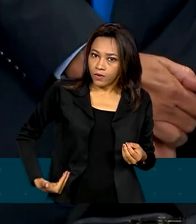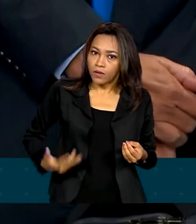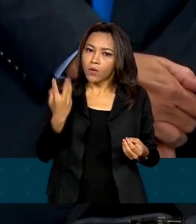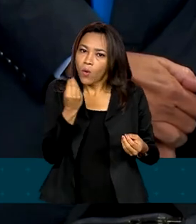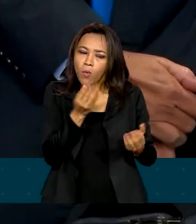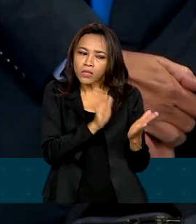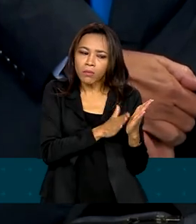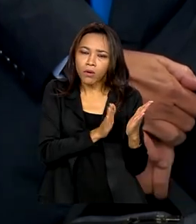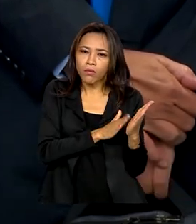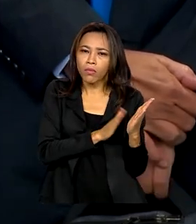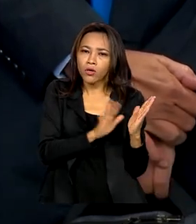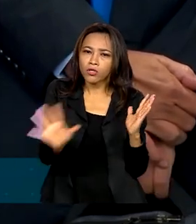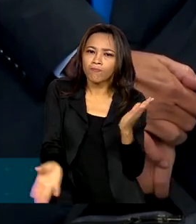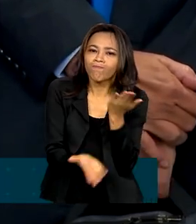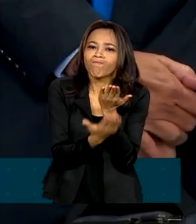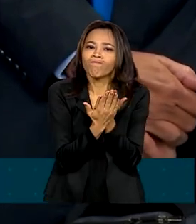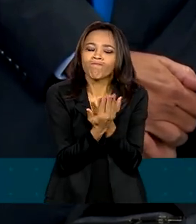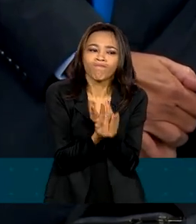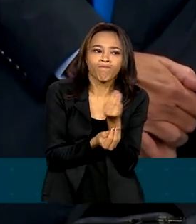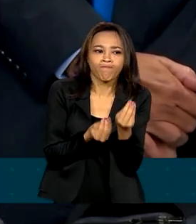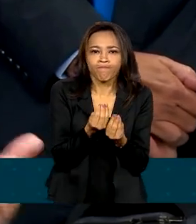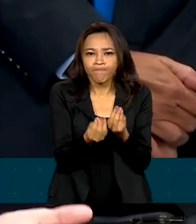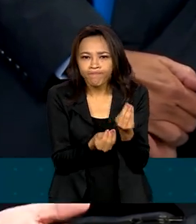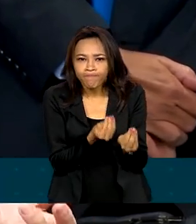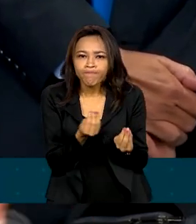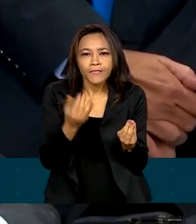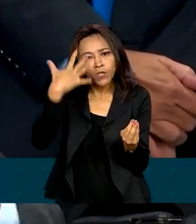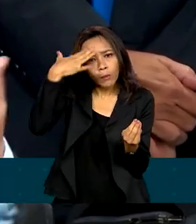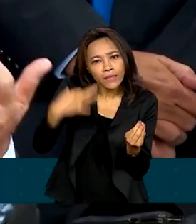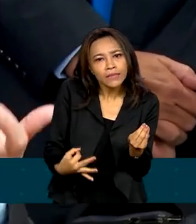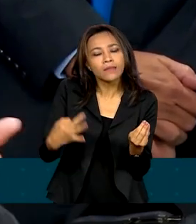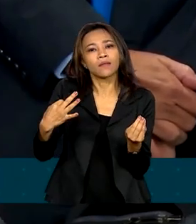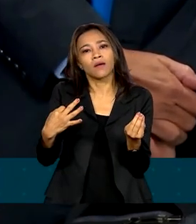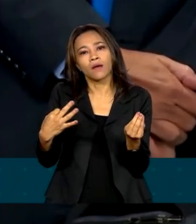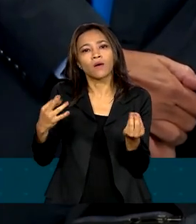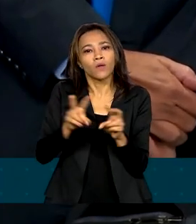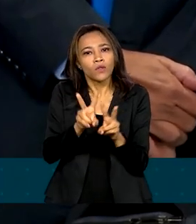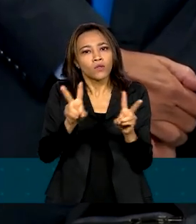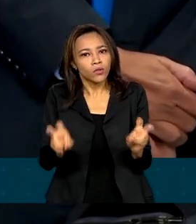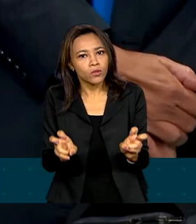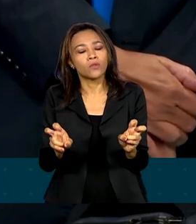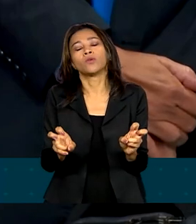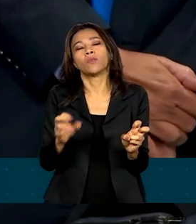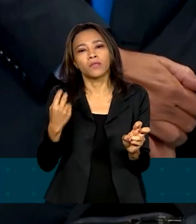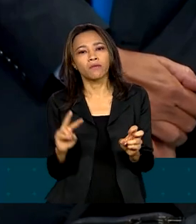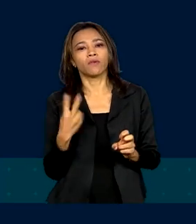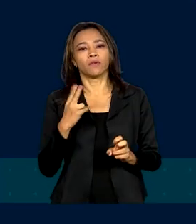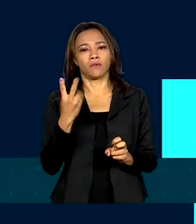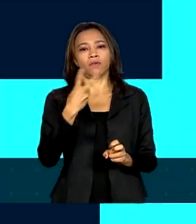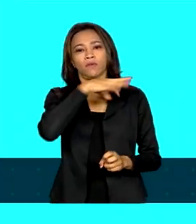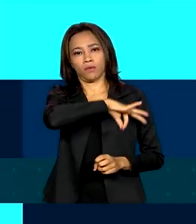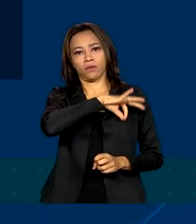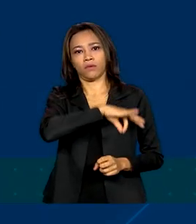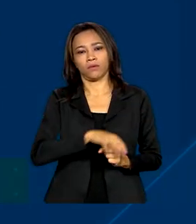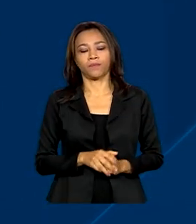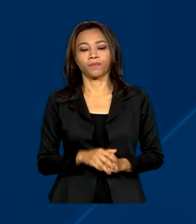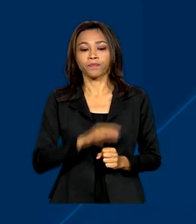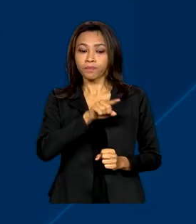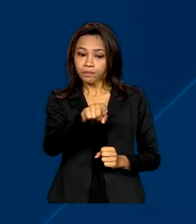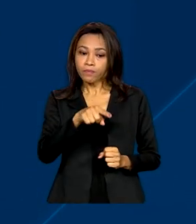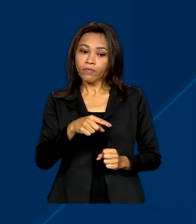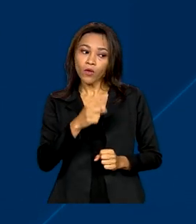proposta, esse entendimento nosso da política de retomada de valorização do salário mínimo. A ideia dos